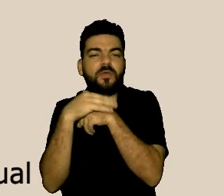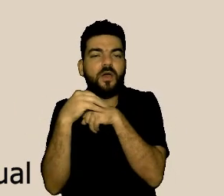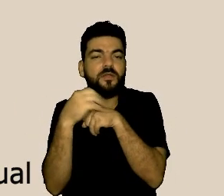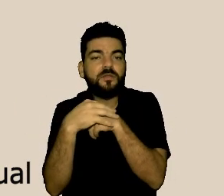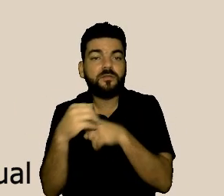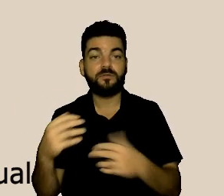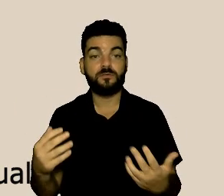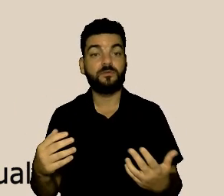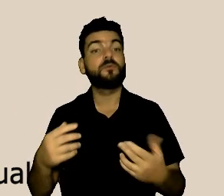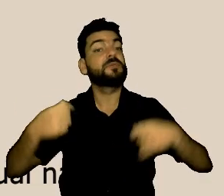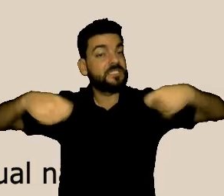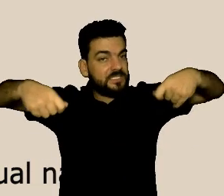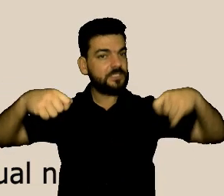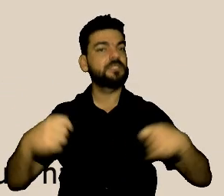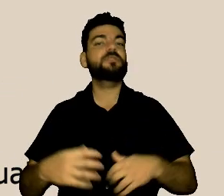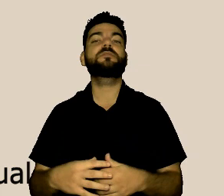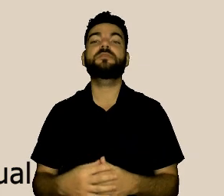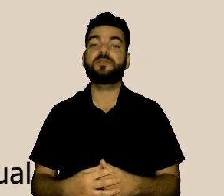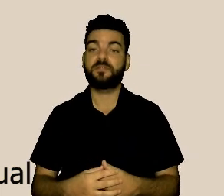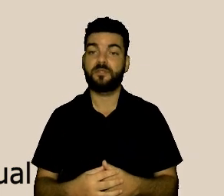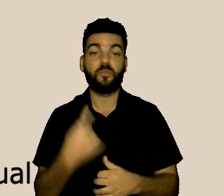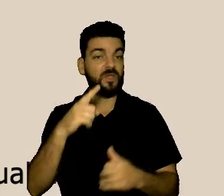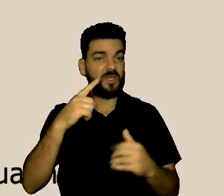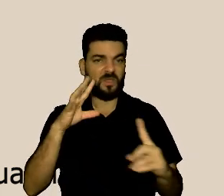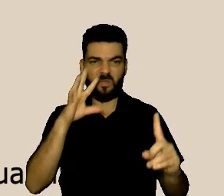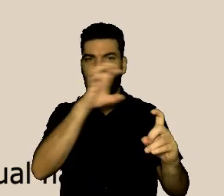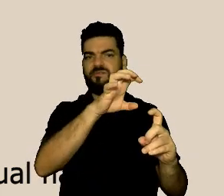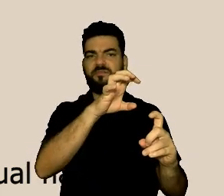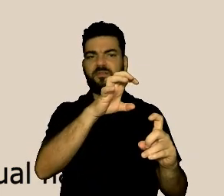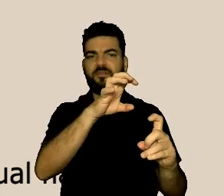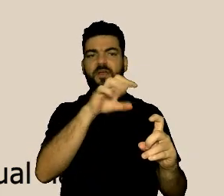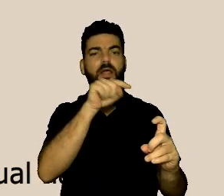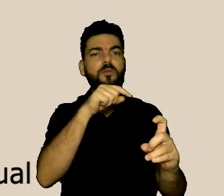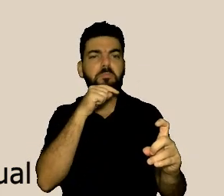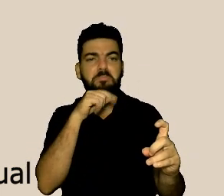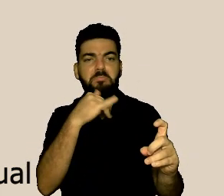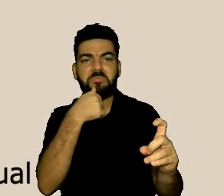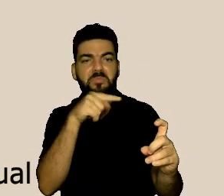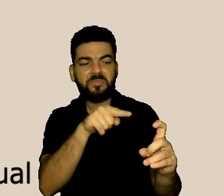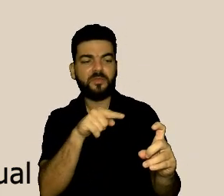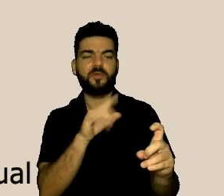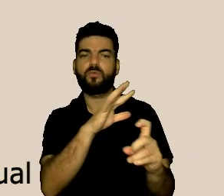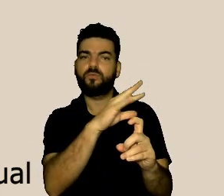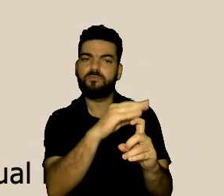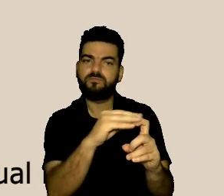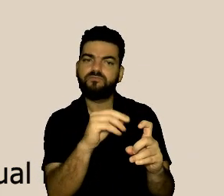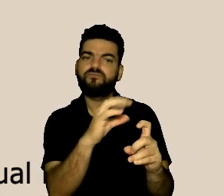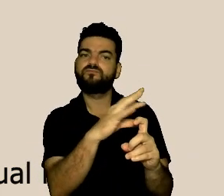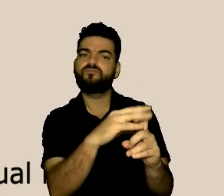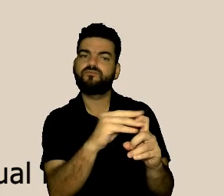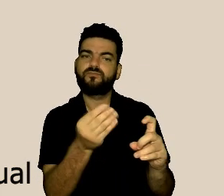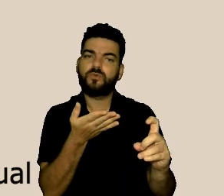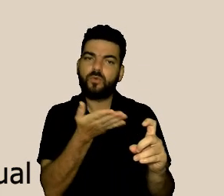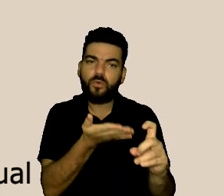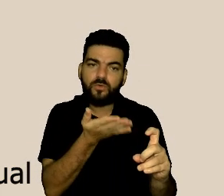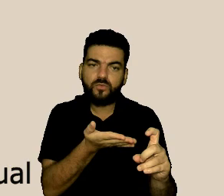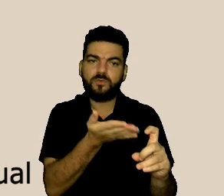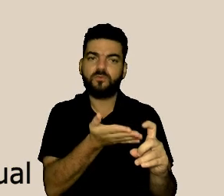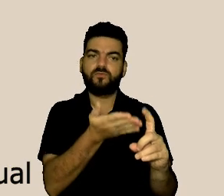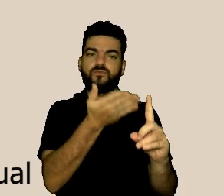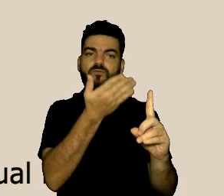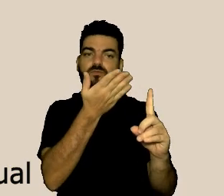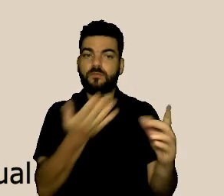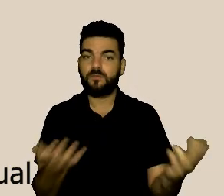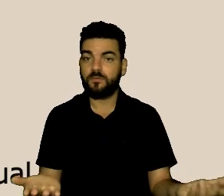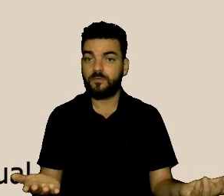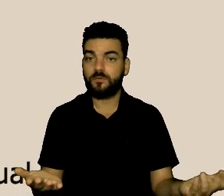aquele círculo vicioso. Eu vejo que vocês estão acompanhando a tela,